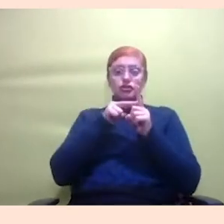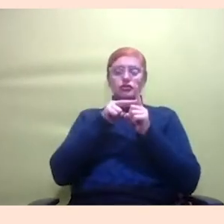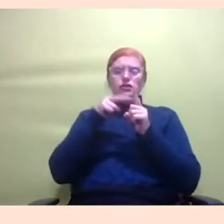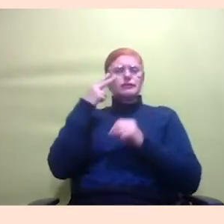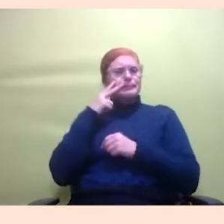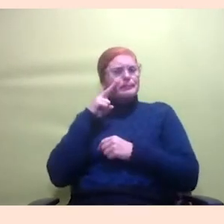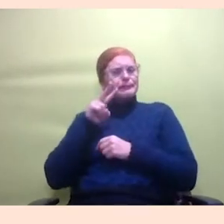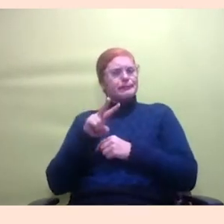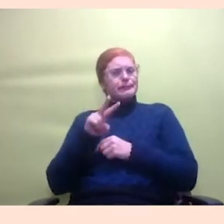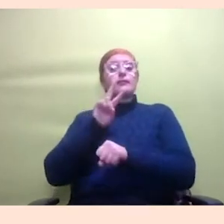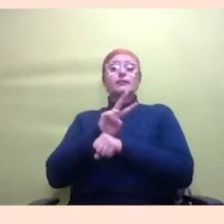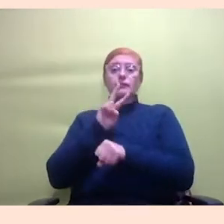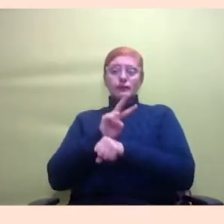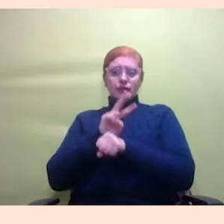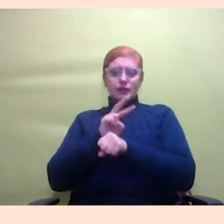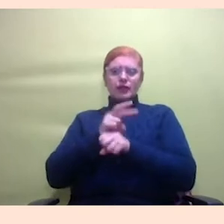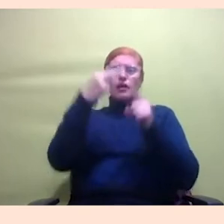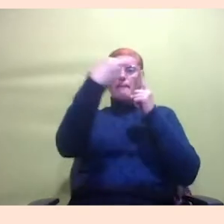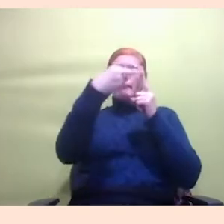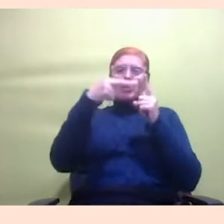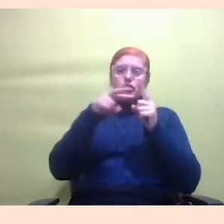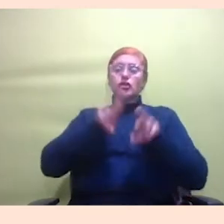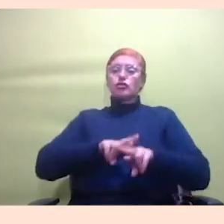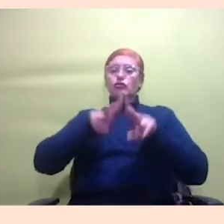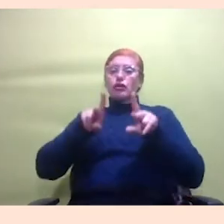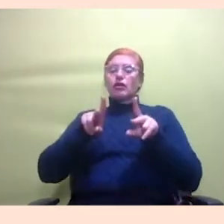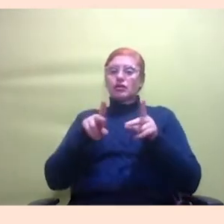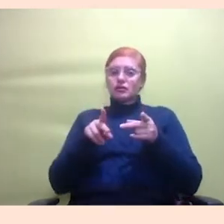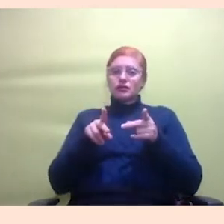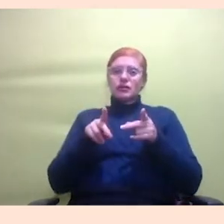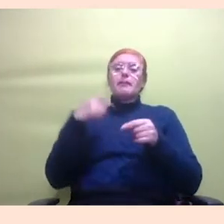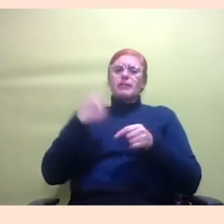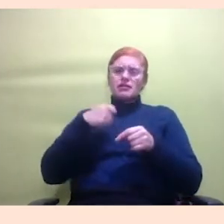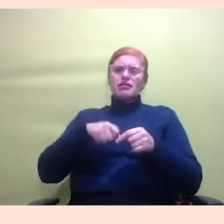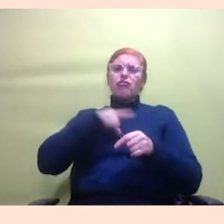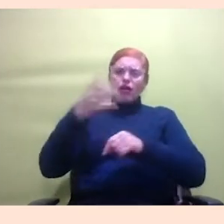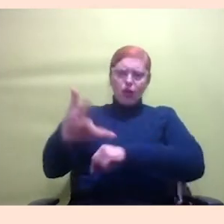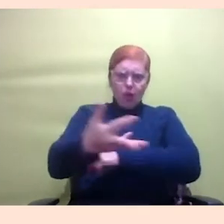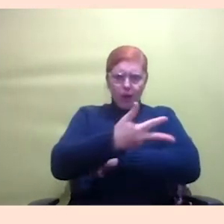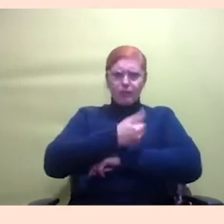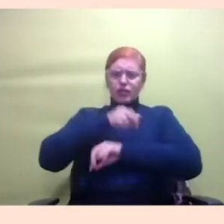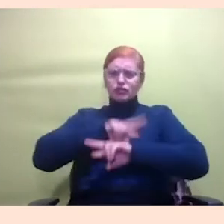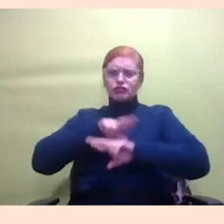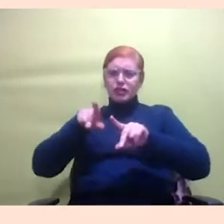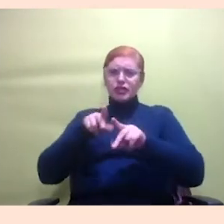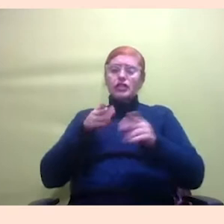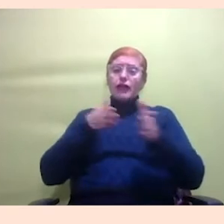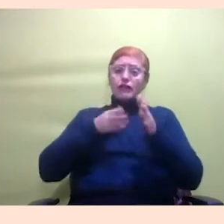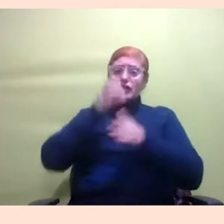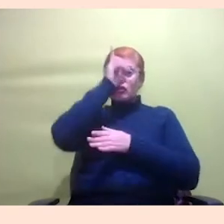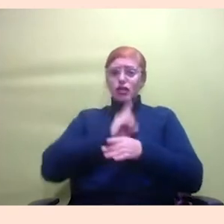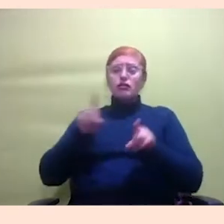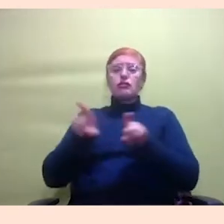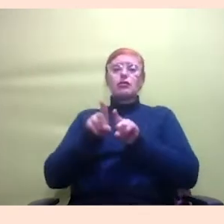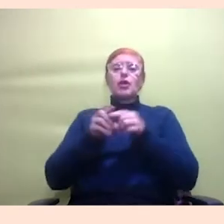cuidado nessa perspectiva da diferença né esse acolhimento ele precisa ser diferenciado no acesso ao direito mas também na transmissão desses direitos